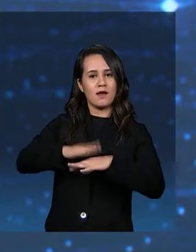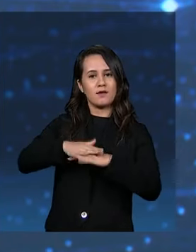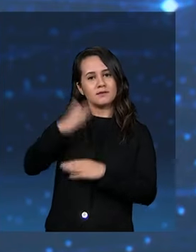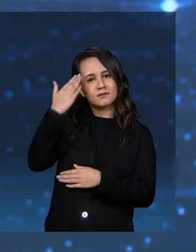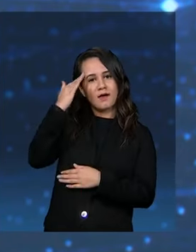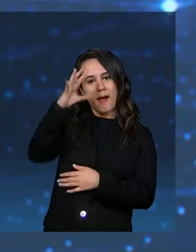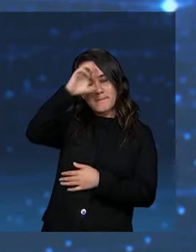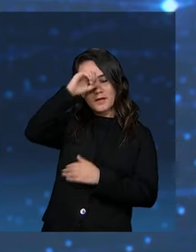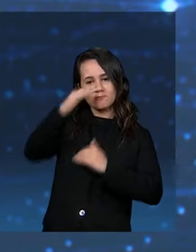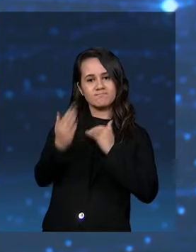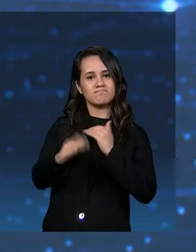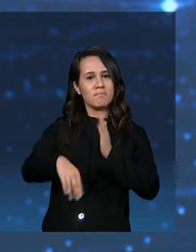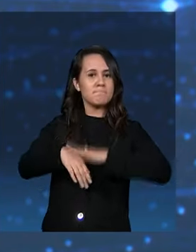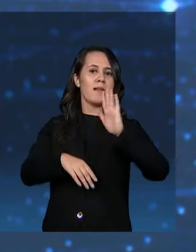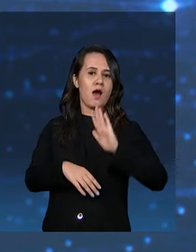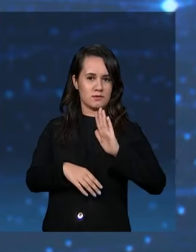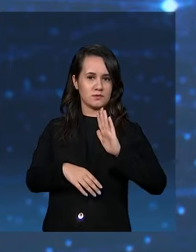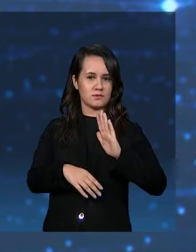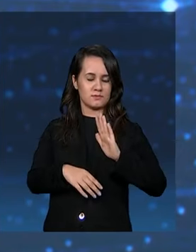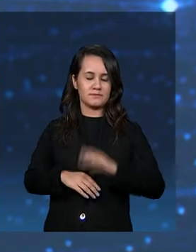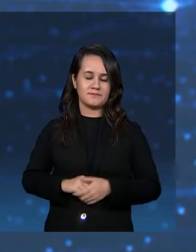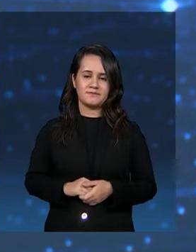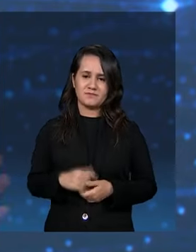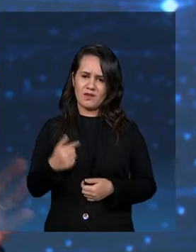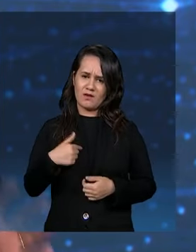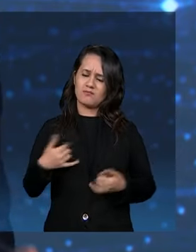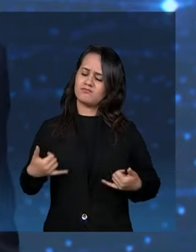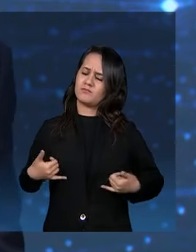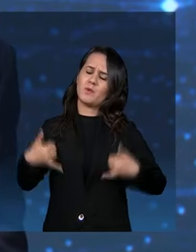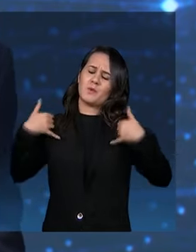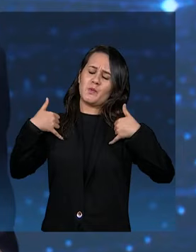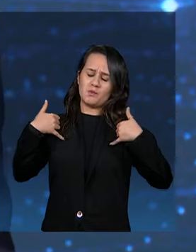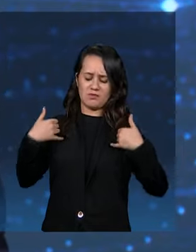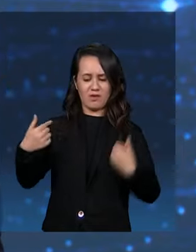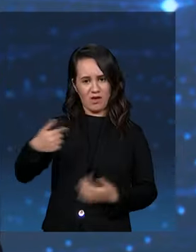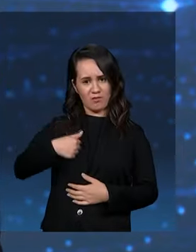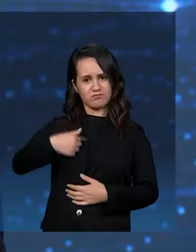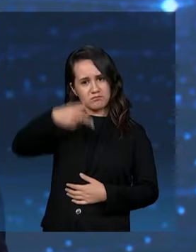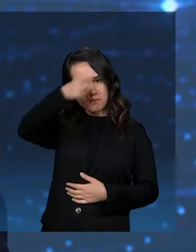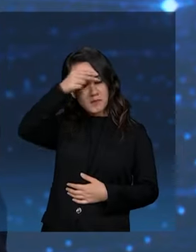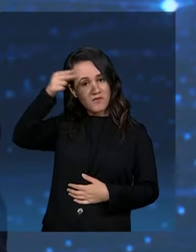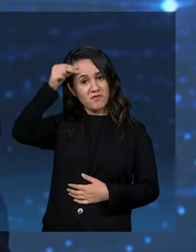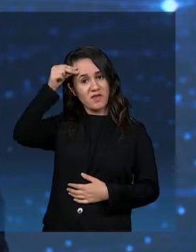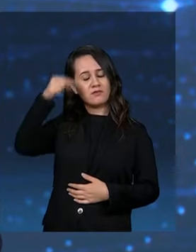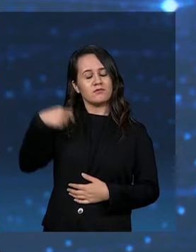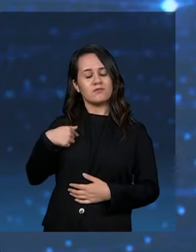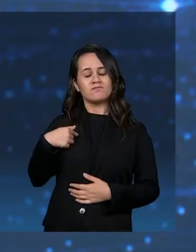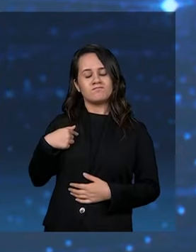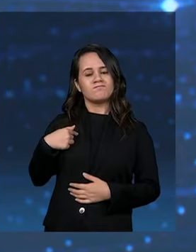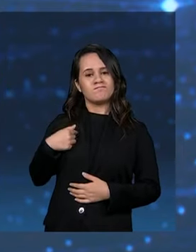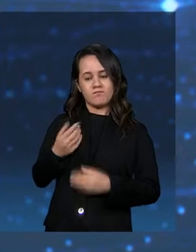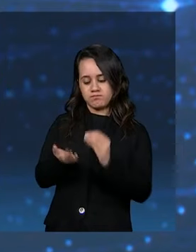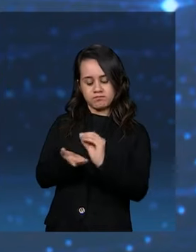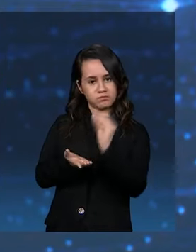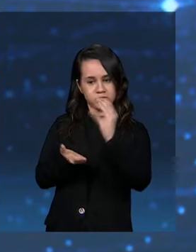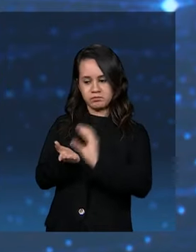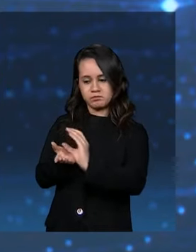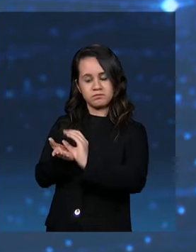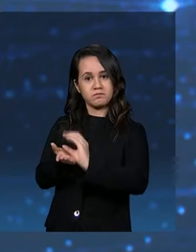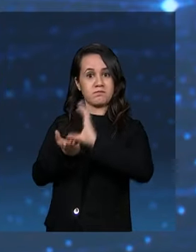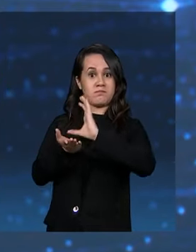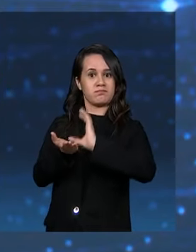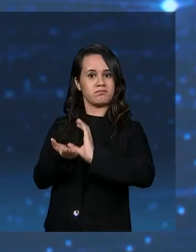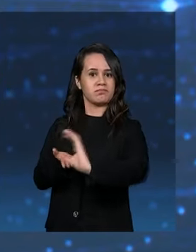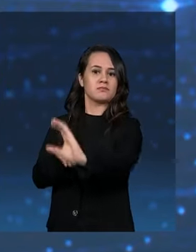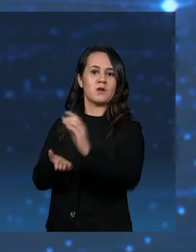assimilar o aprendizado. Eu tenho muito orgulho de poder, como prefeito de São Paulo, ter elevado o orçamento, ter